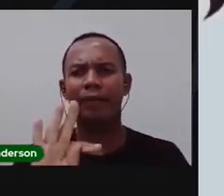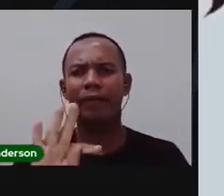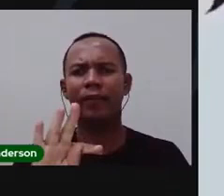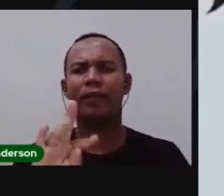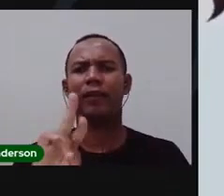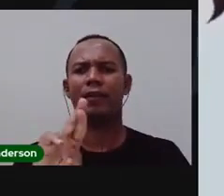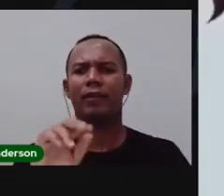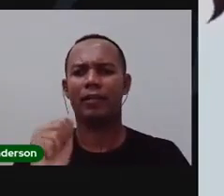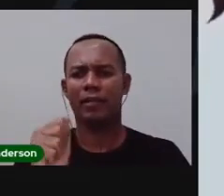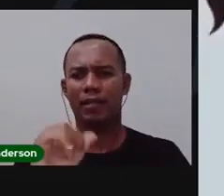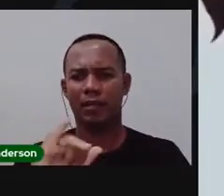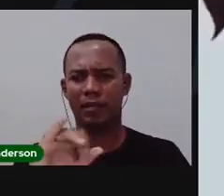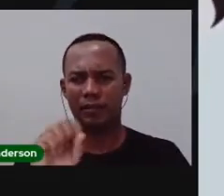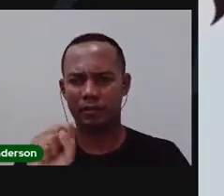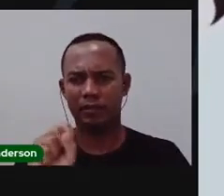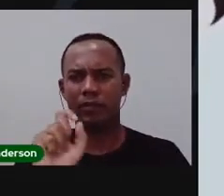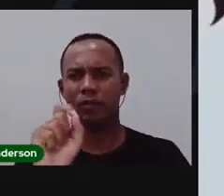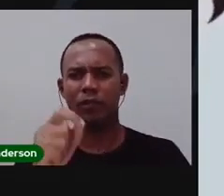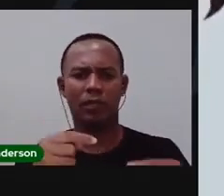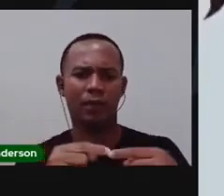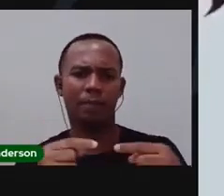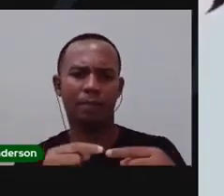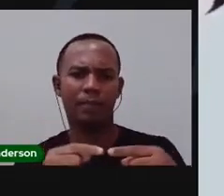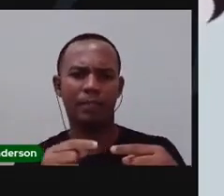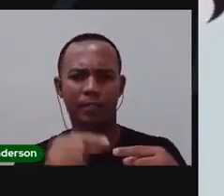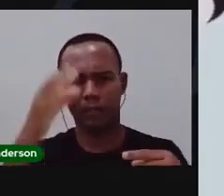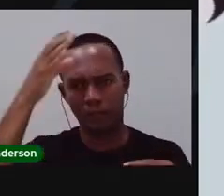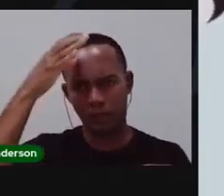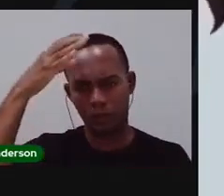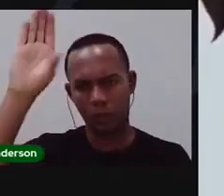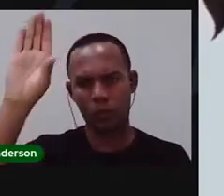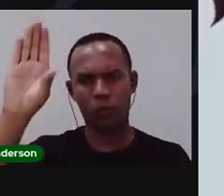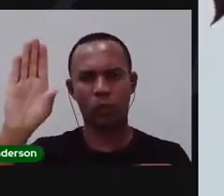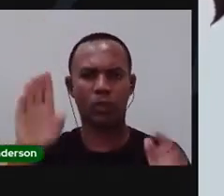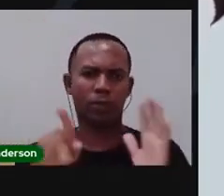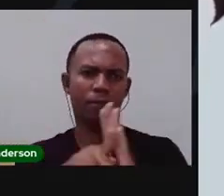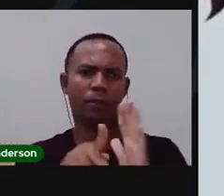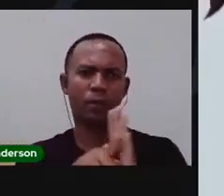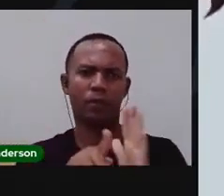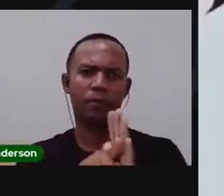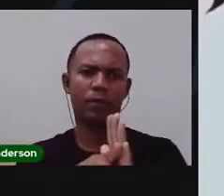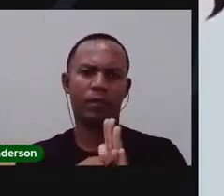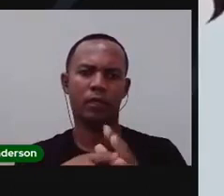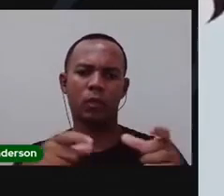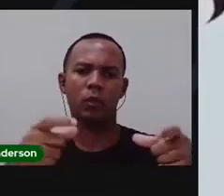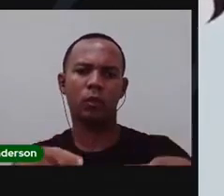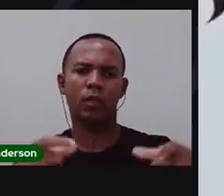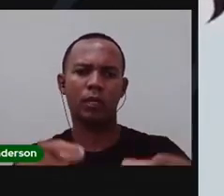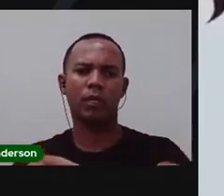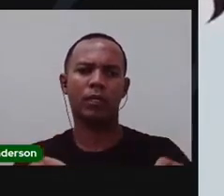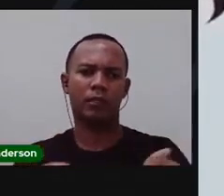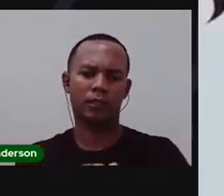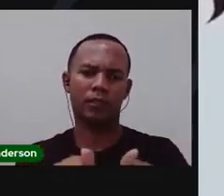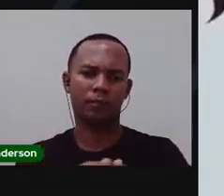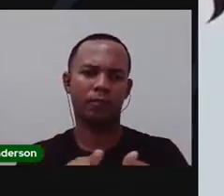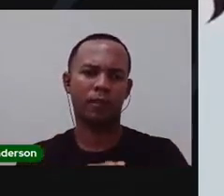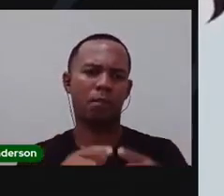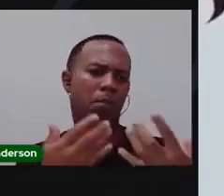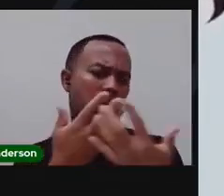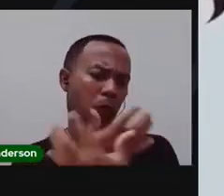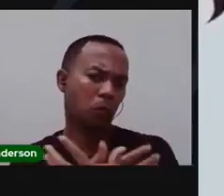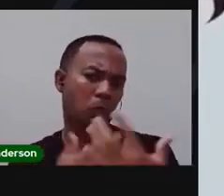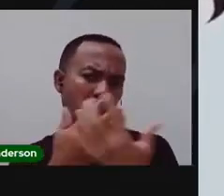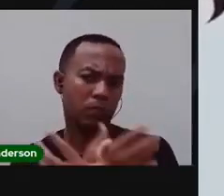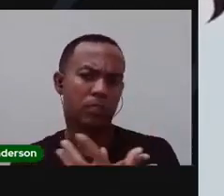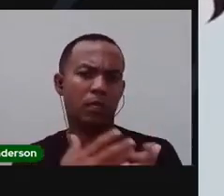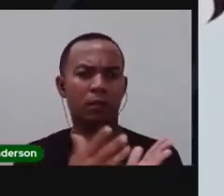comunidade, em função do ambiente de interação com a natureza e com a história. E pode ser por meio da música, como